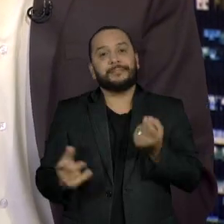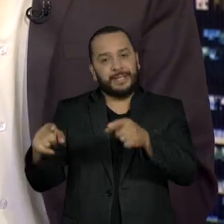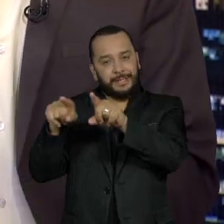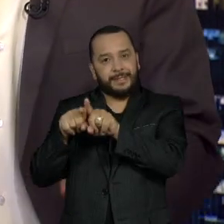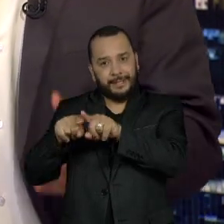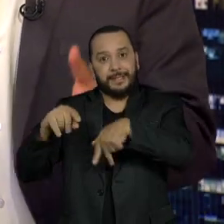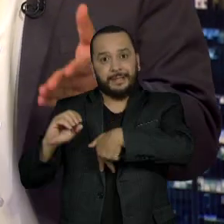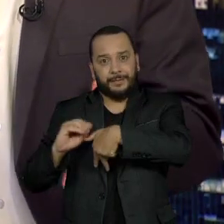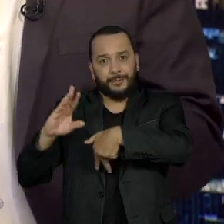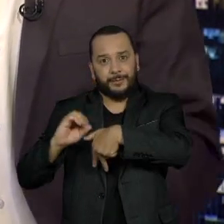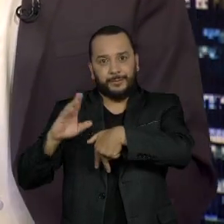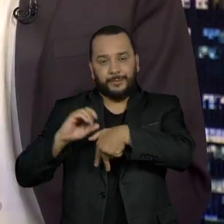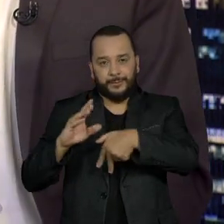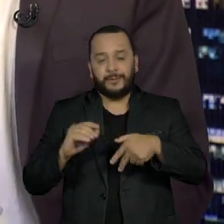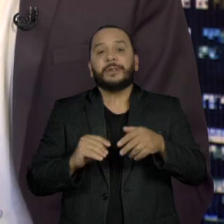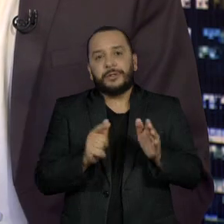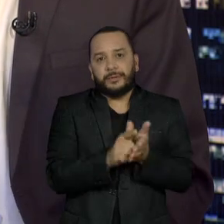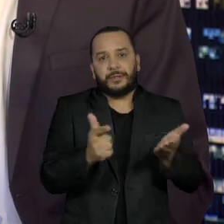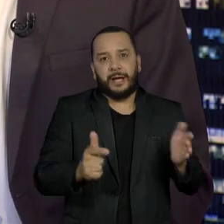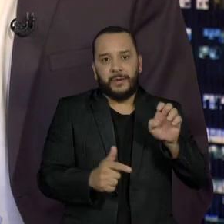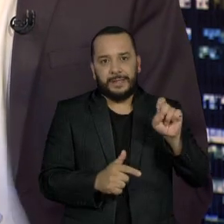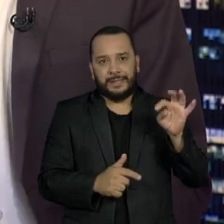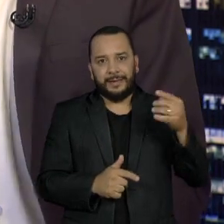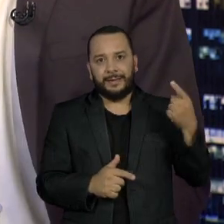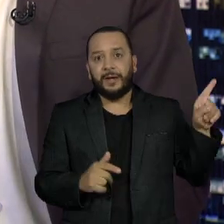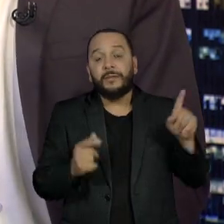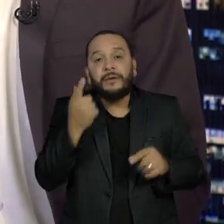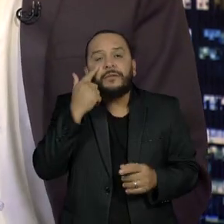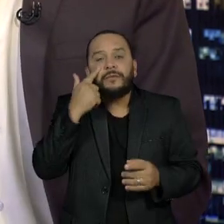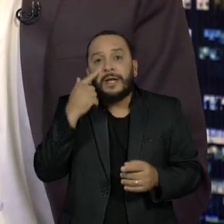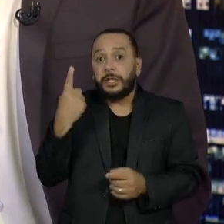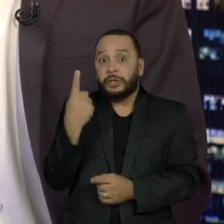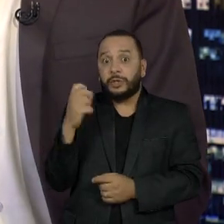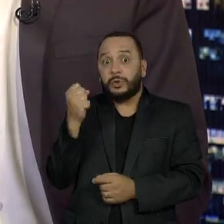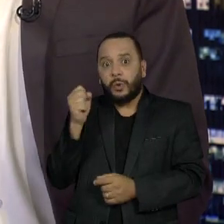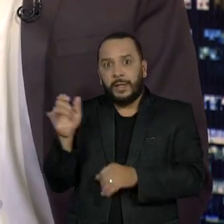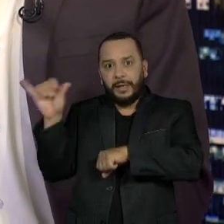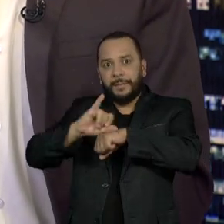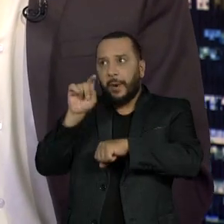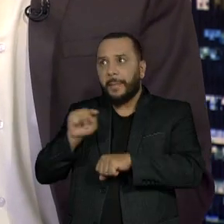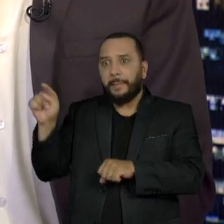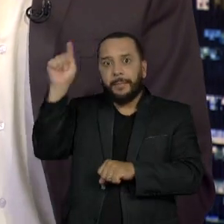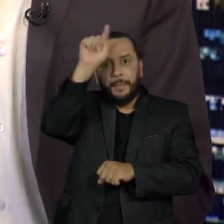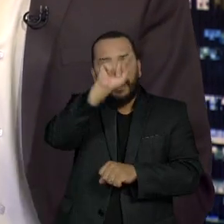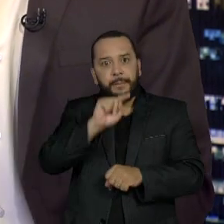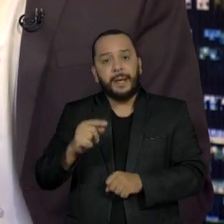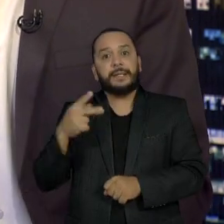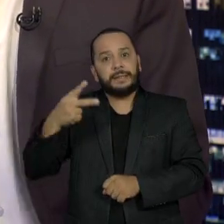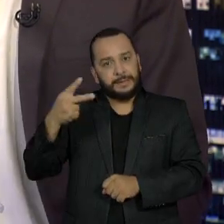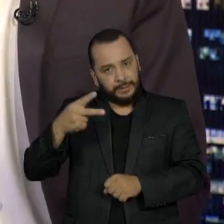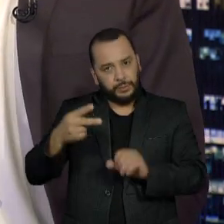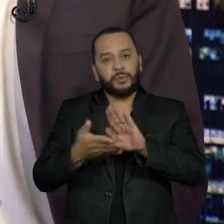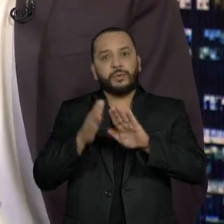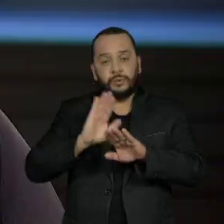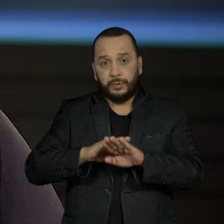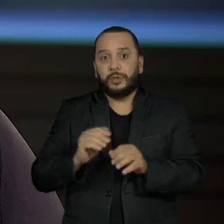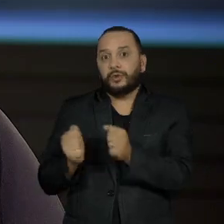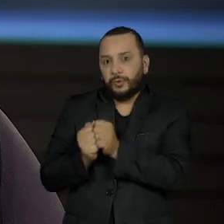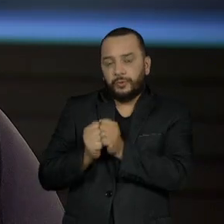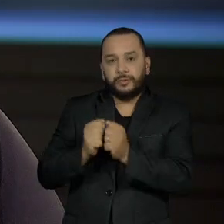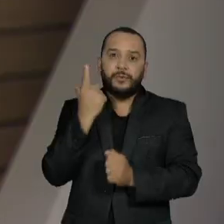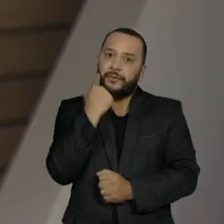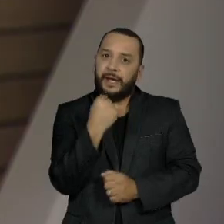com o Estadão, vai analisar o cenário nas 18 capitais onde haverá segundo turno. Mais uma vez, estão comigo os jornalistas Vera